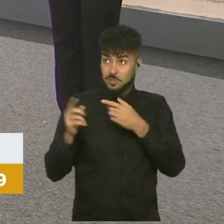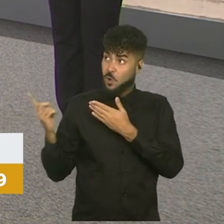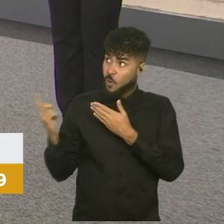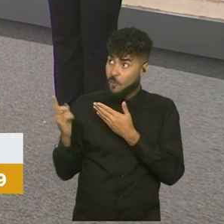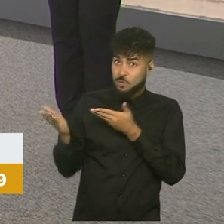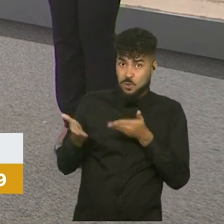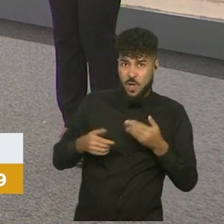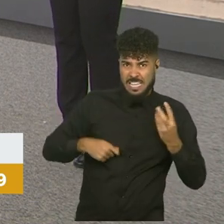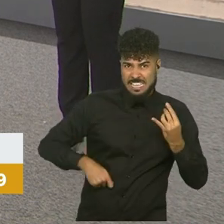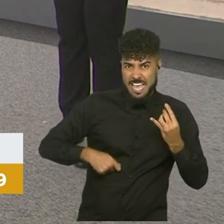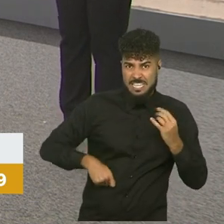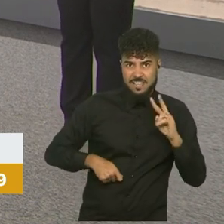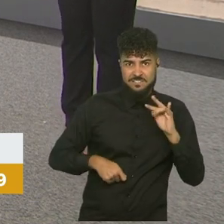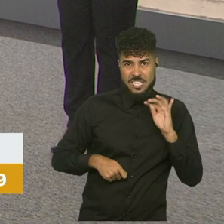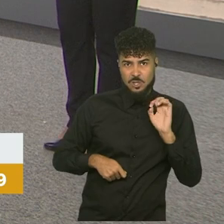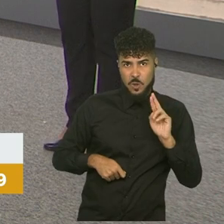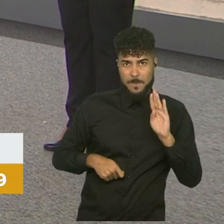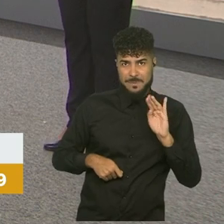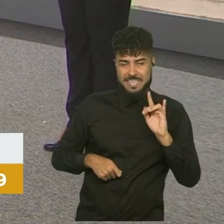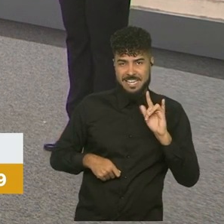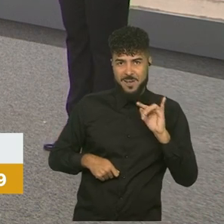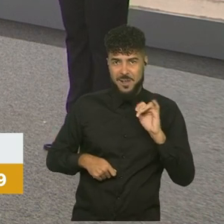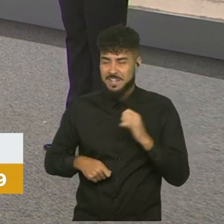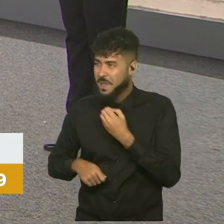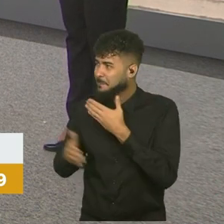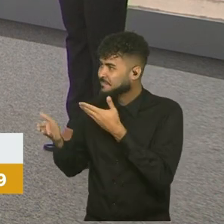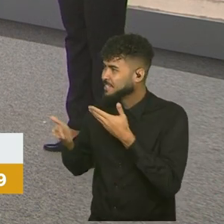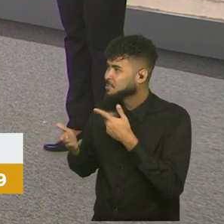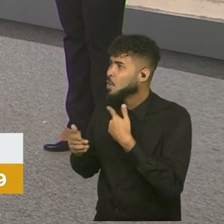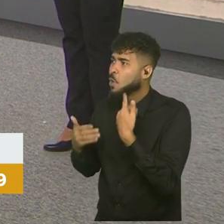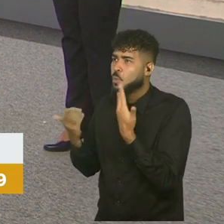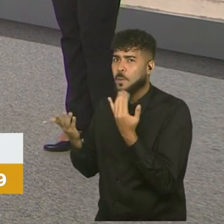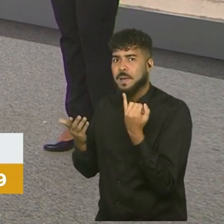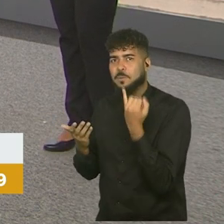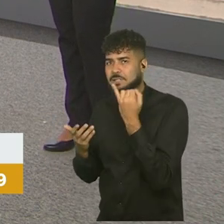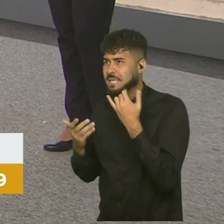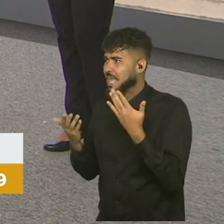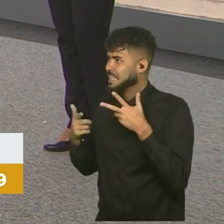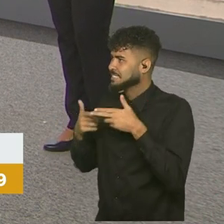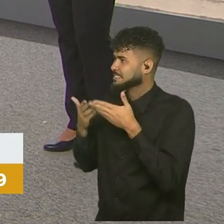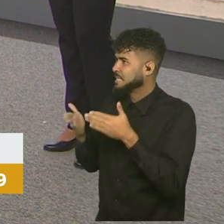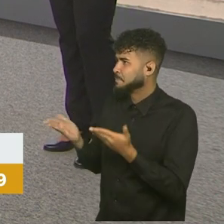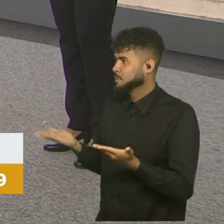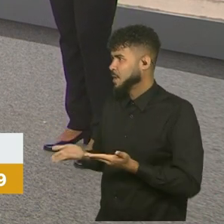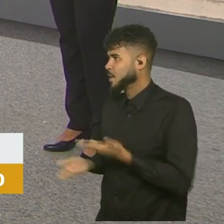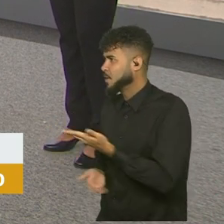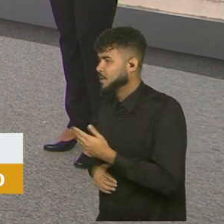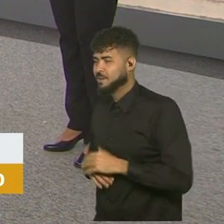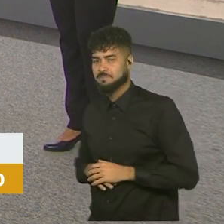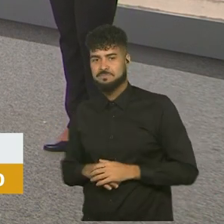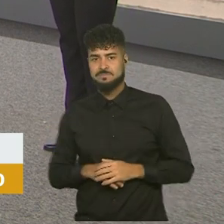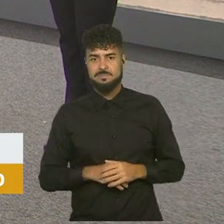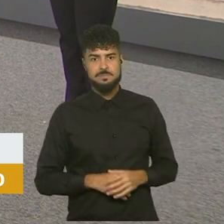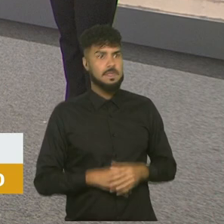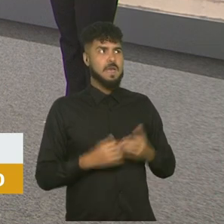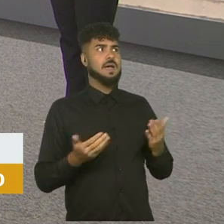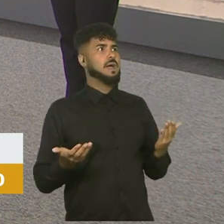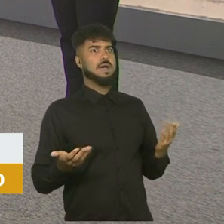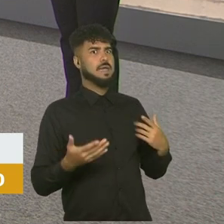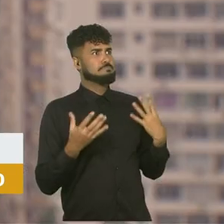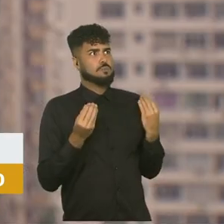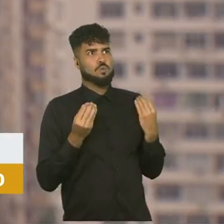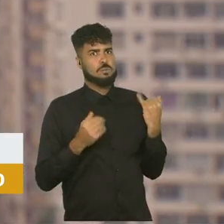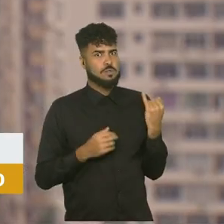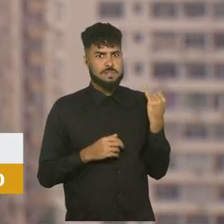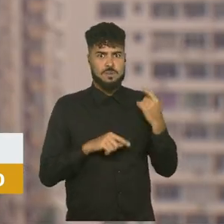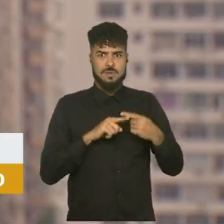seja muito bem-vindo. Qual a importância desse lançamento? É muito, é uma importância. Primeiro, são